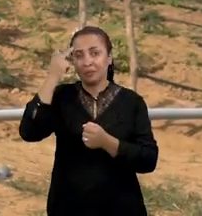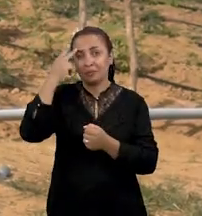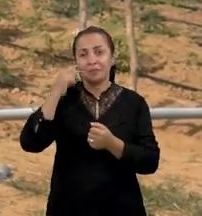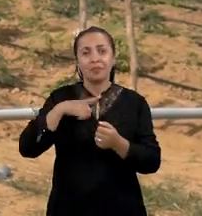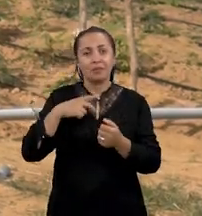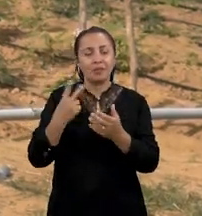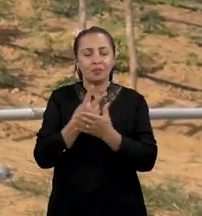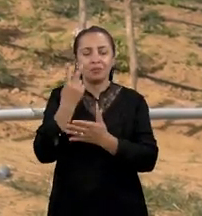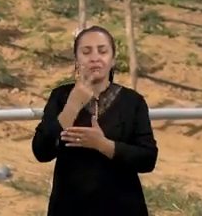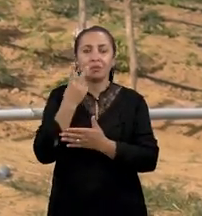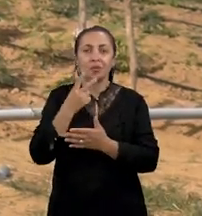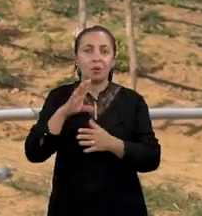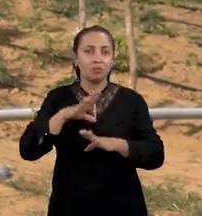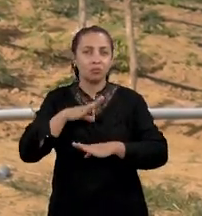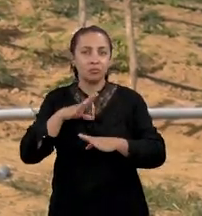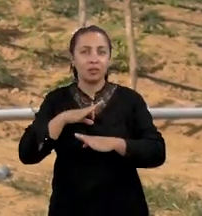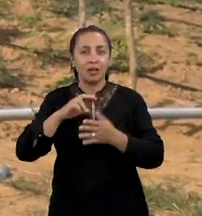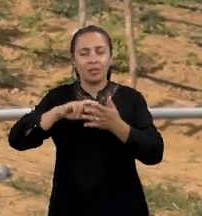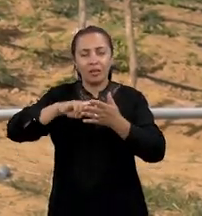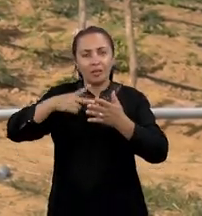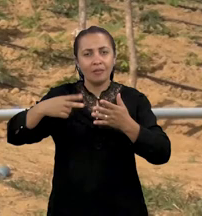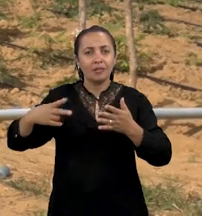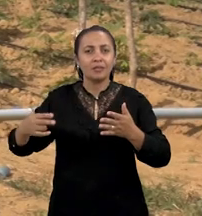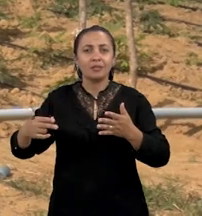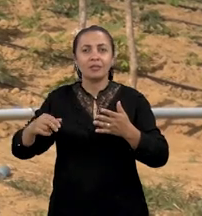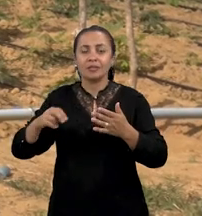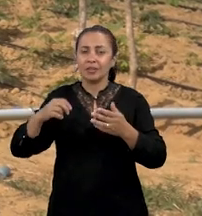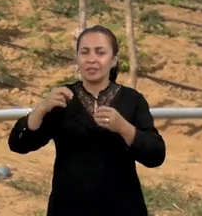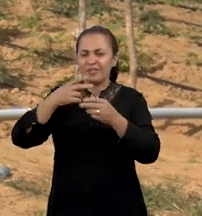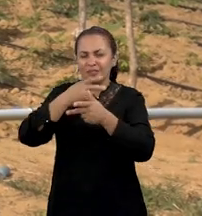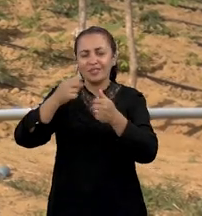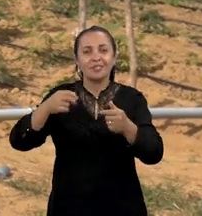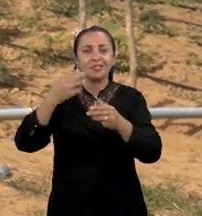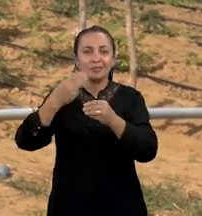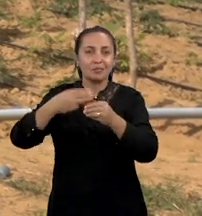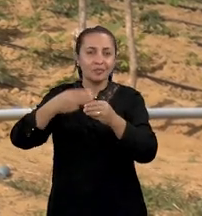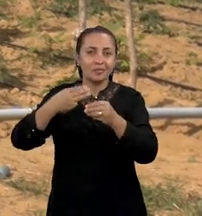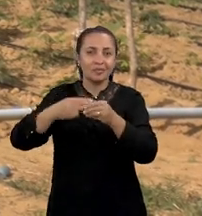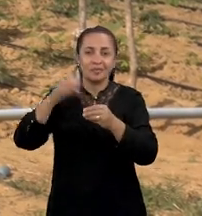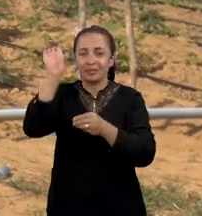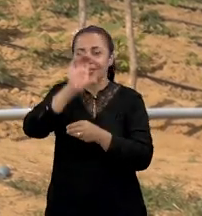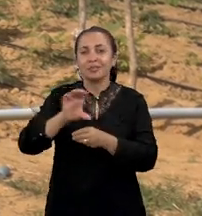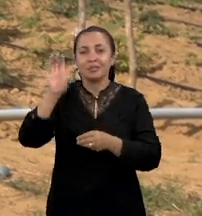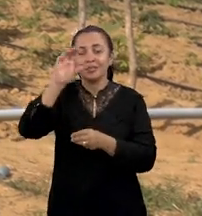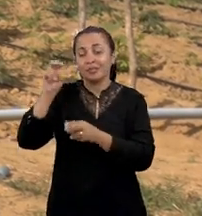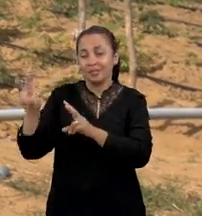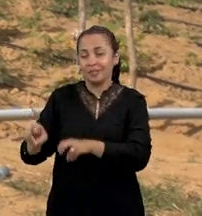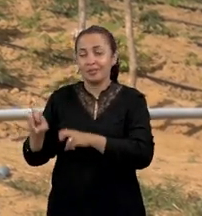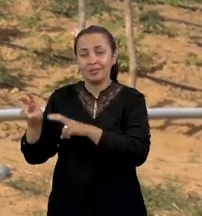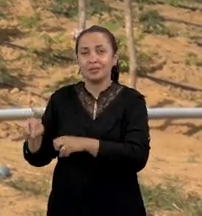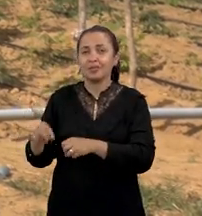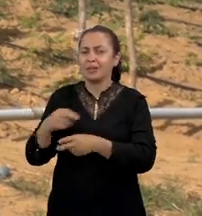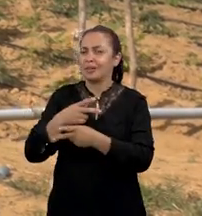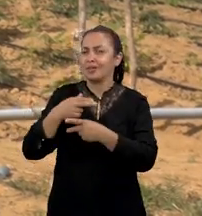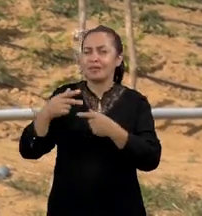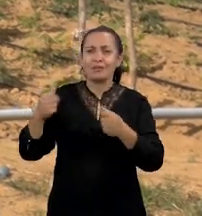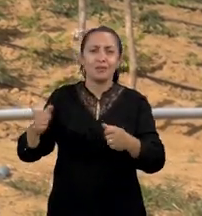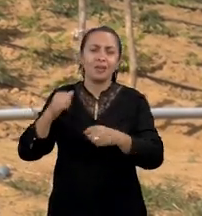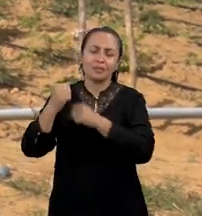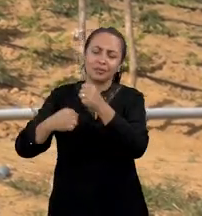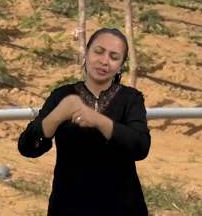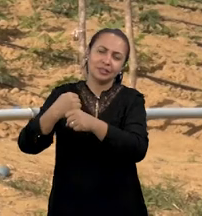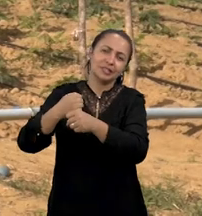validar o comportamento produtivo dessas variedades foram em vários municípios da região, nas fazendas dos produtores, em vários anos.